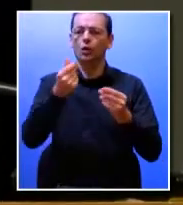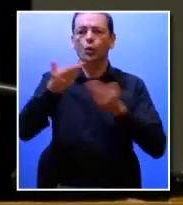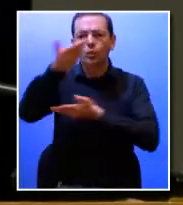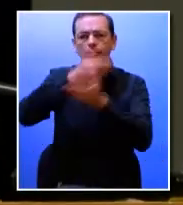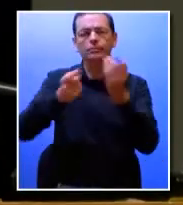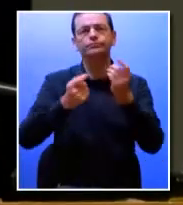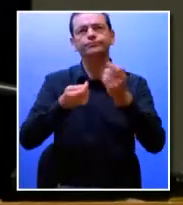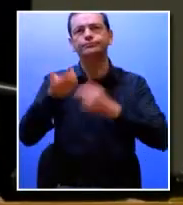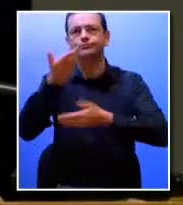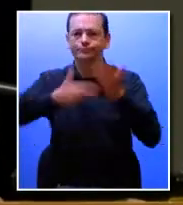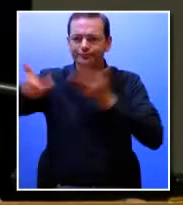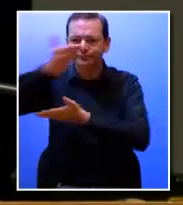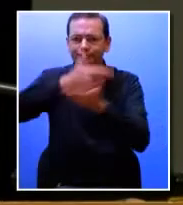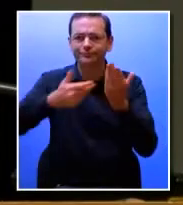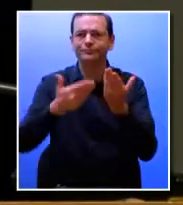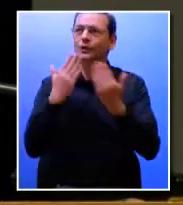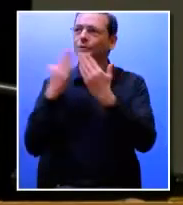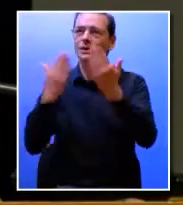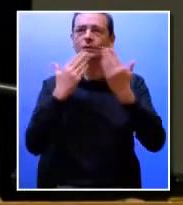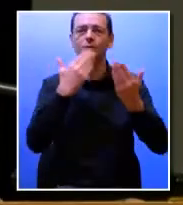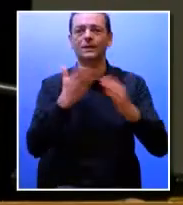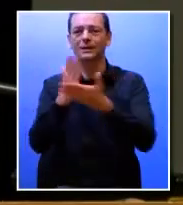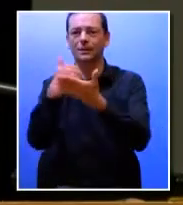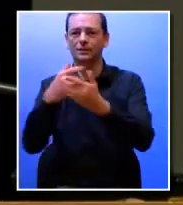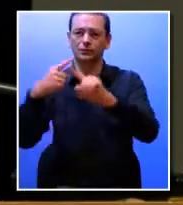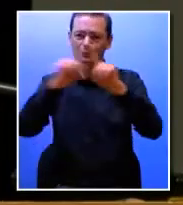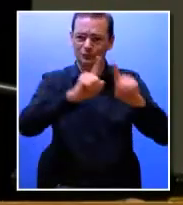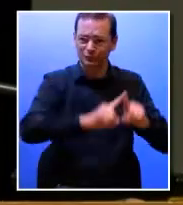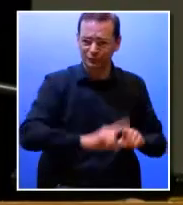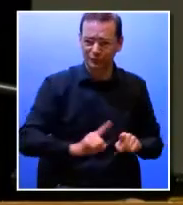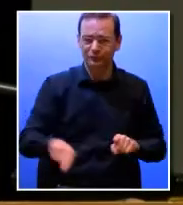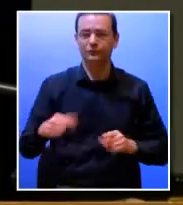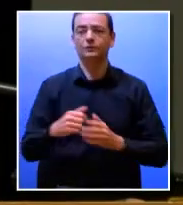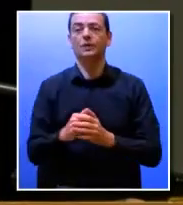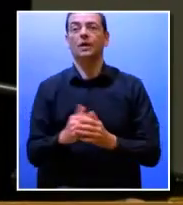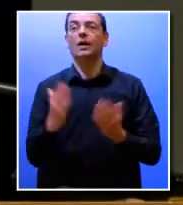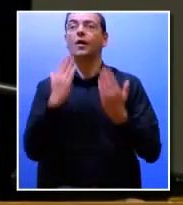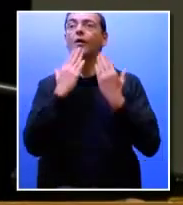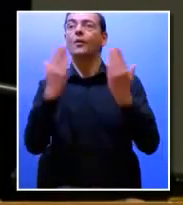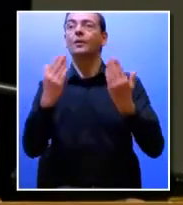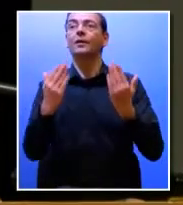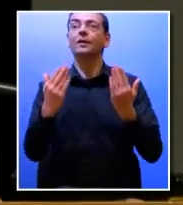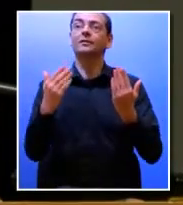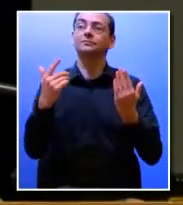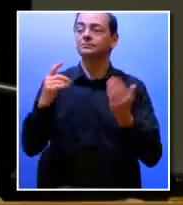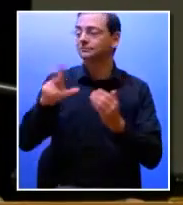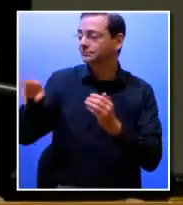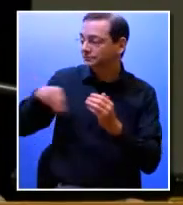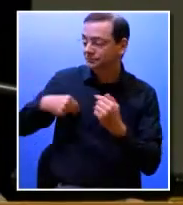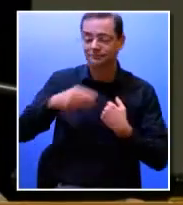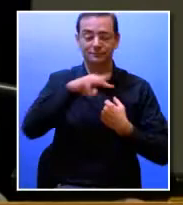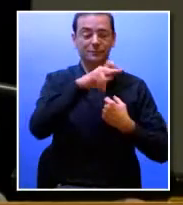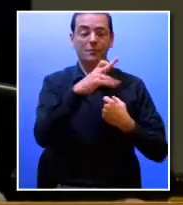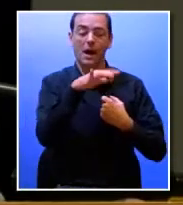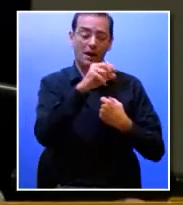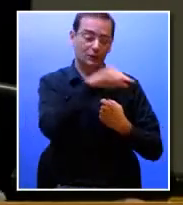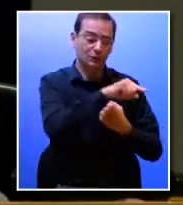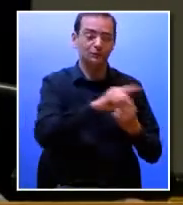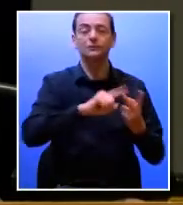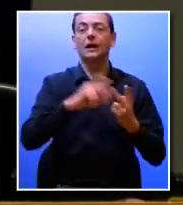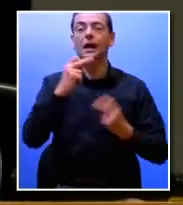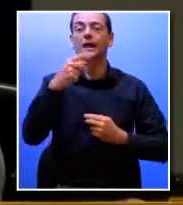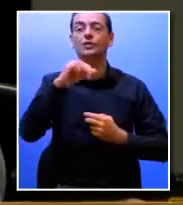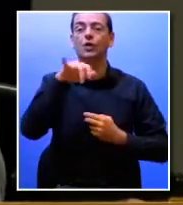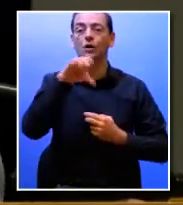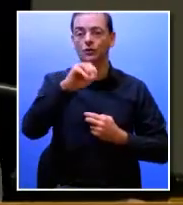da manutenção e engenharia. Muito obrigada a todos. Muito obrigada às pessoas que, comigo, com o Mário e com o professor António Caetano,